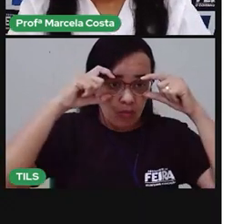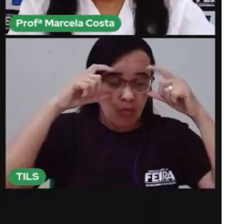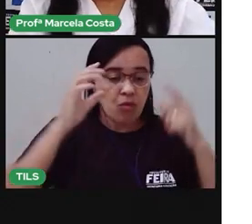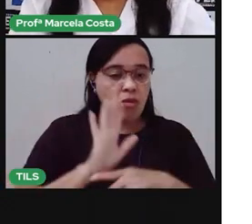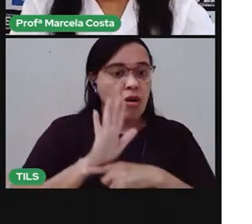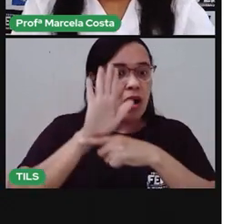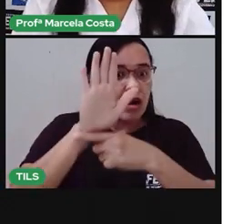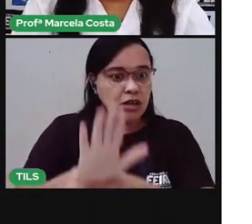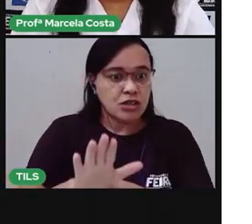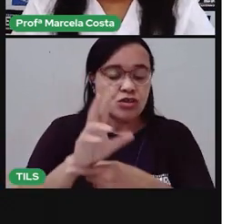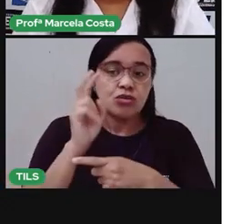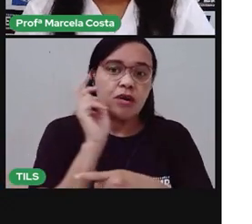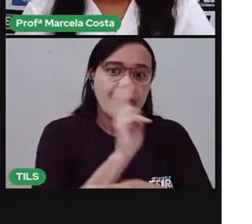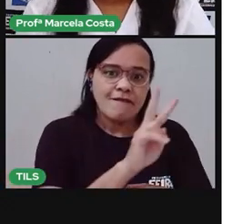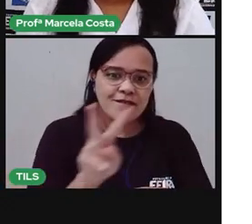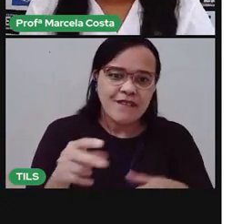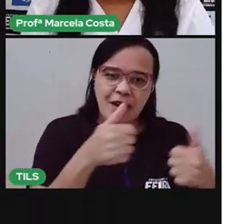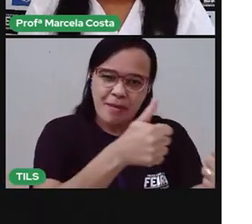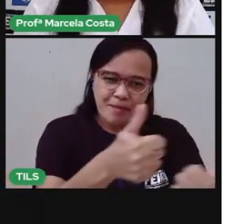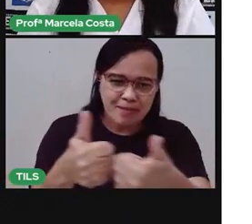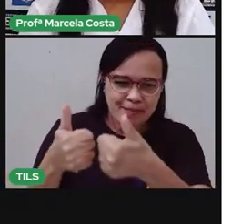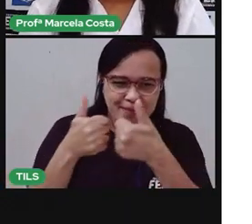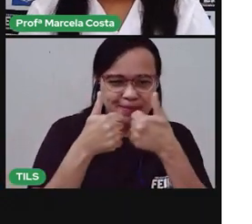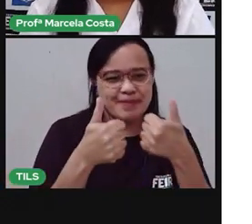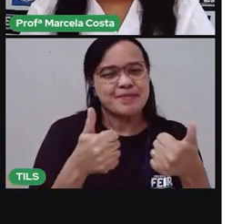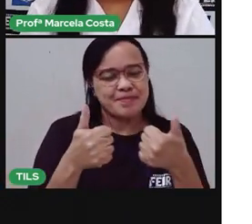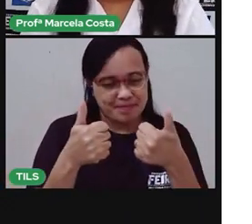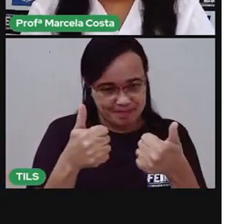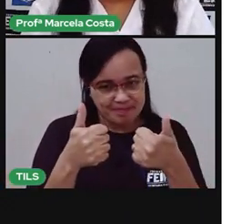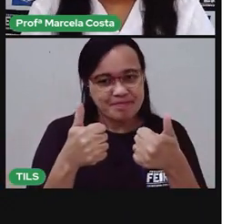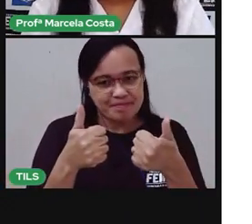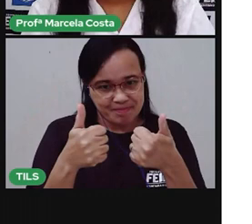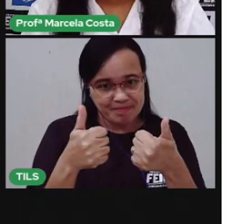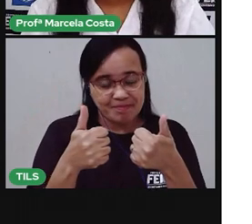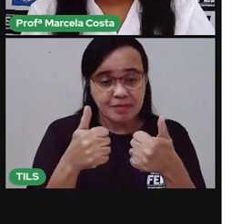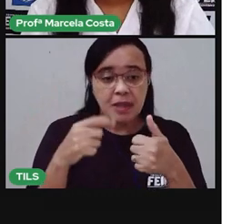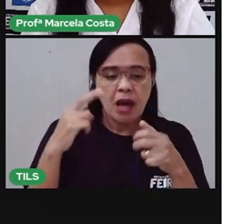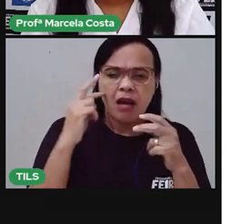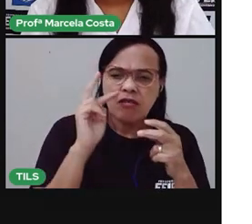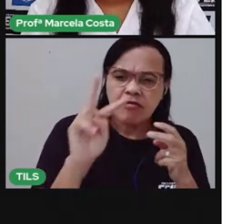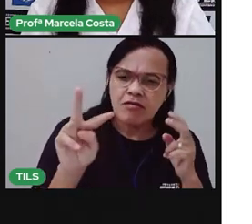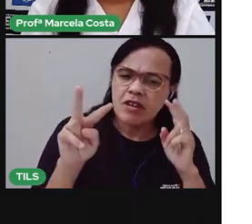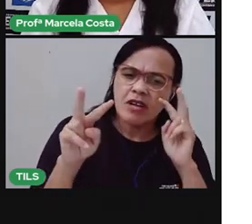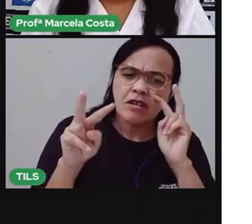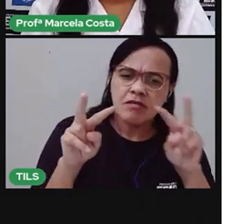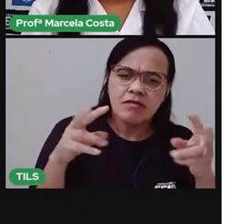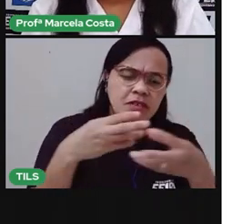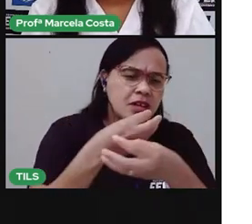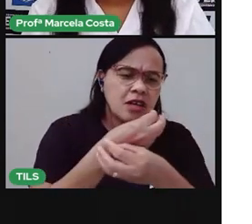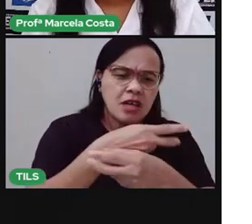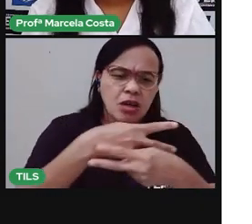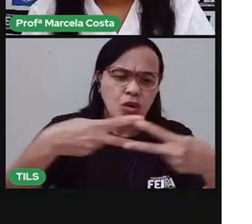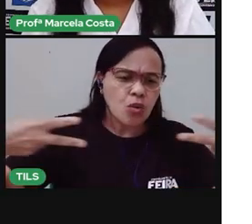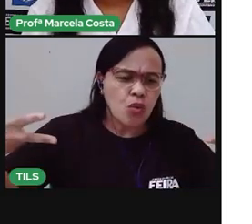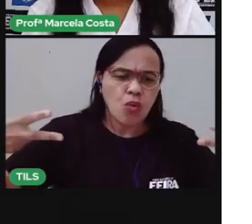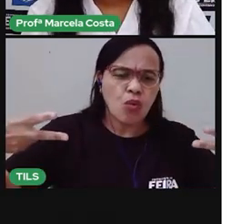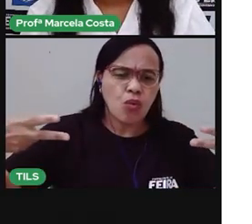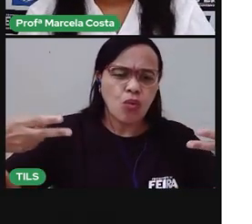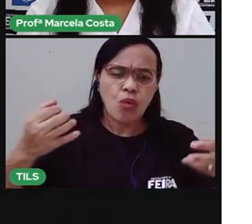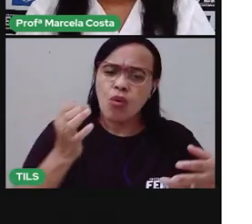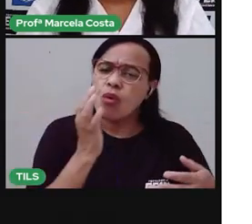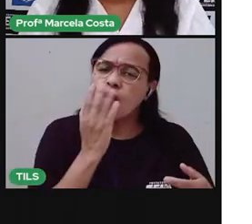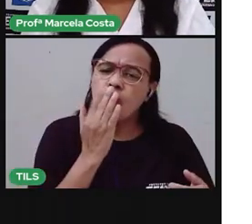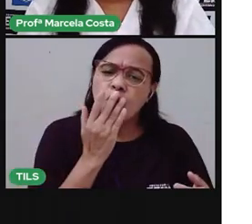A visão nos permite ver as coisas, vendo as cores, as formas,